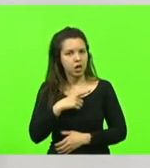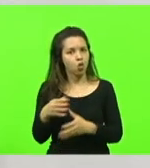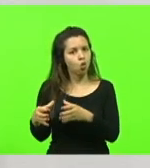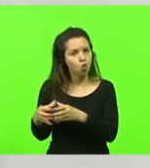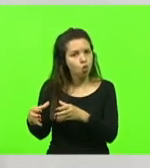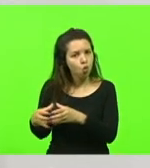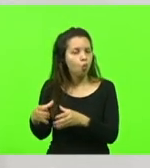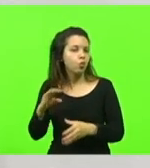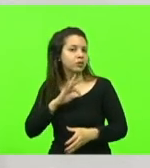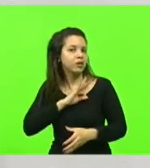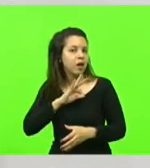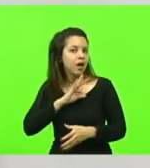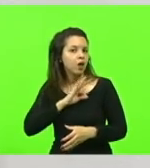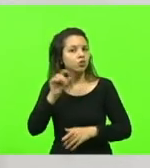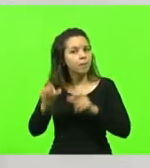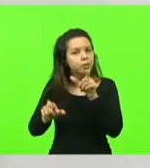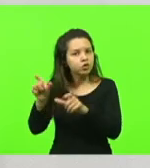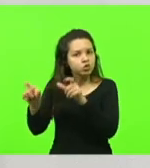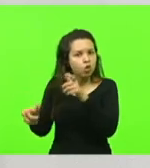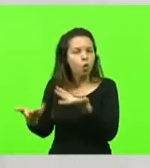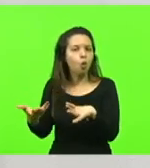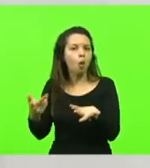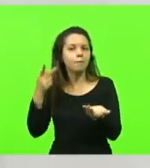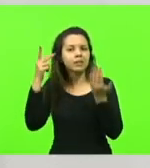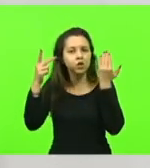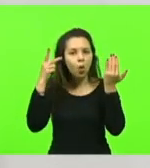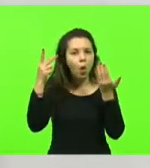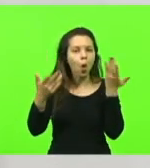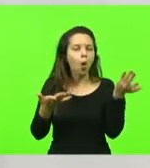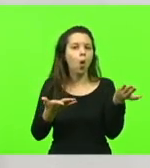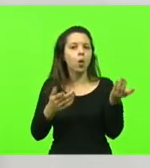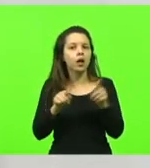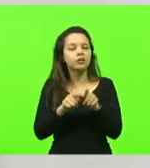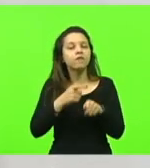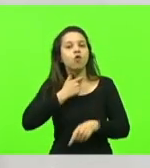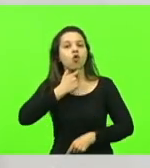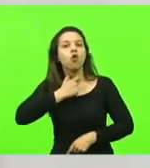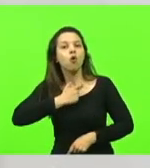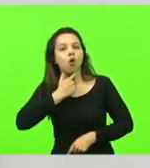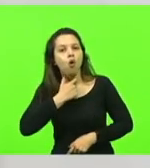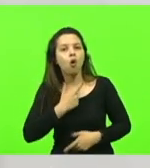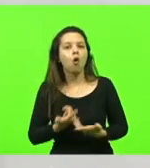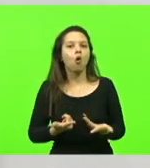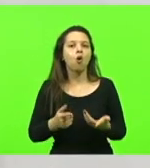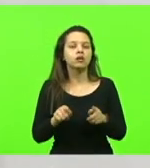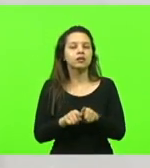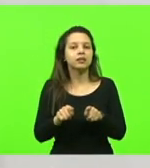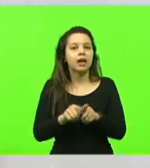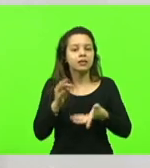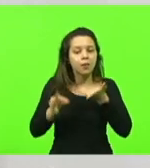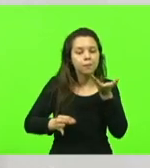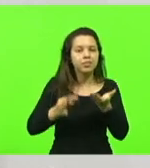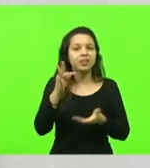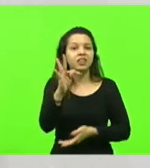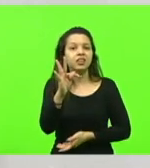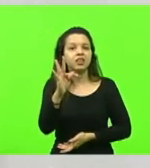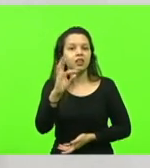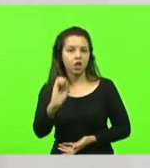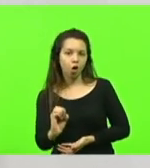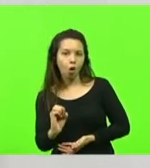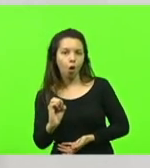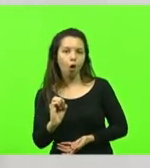das pessoas, das psicólogas, das fonoaudiólogas, das terapeutas ocupacionais, das